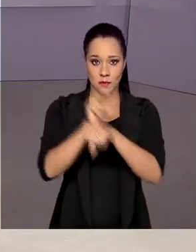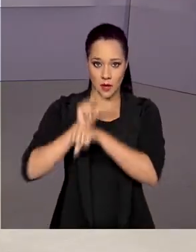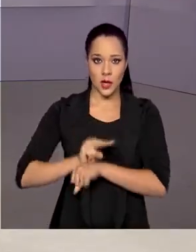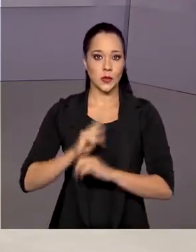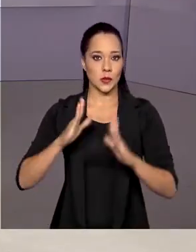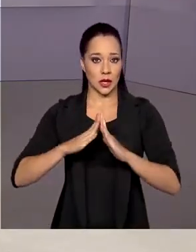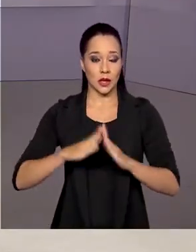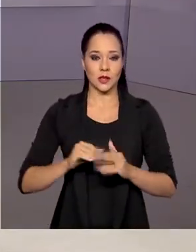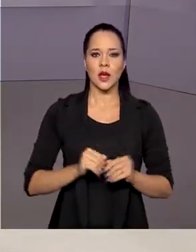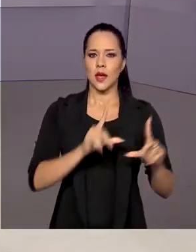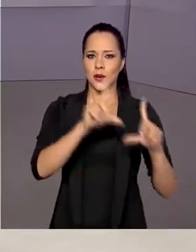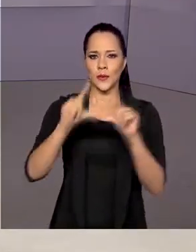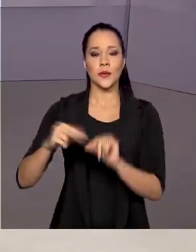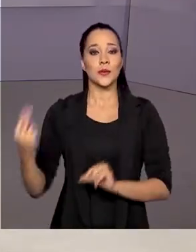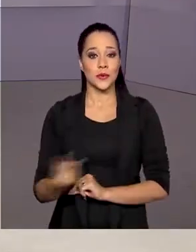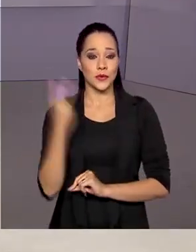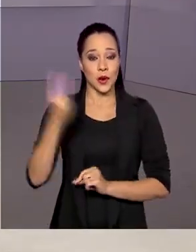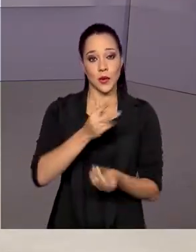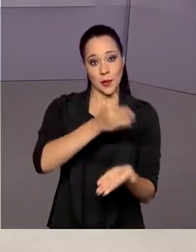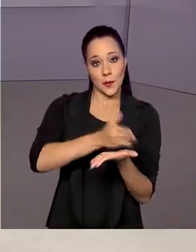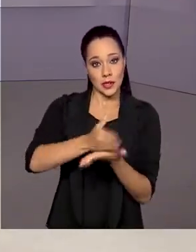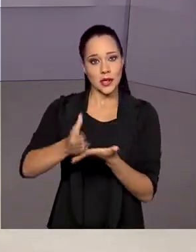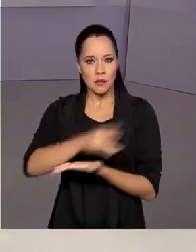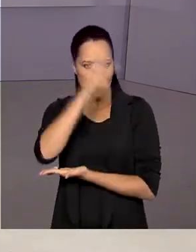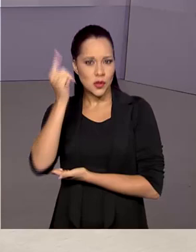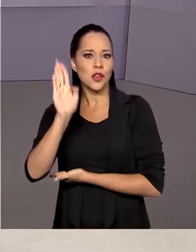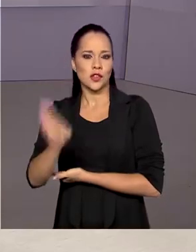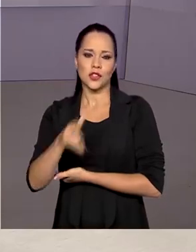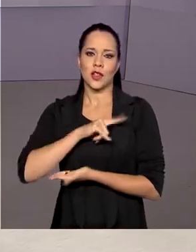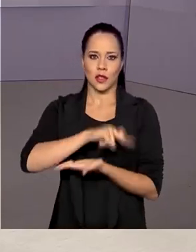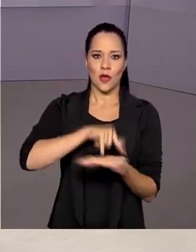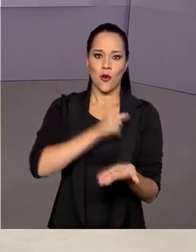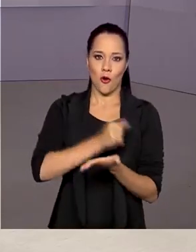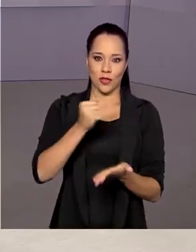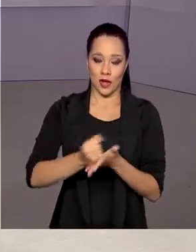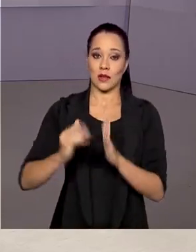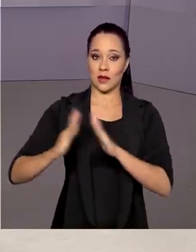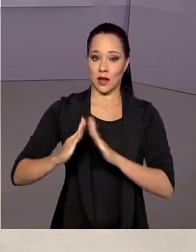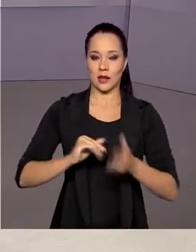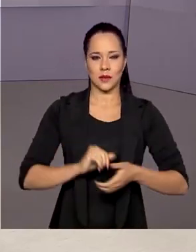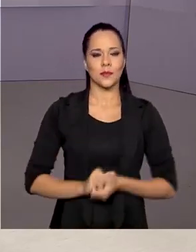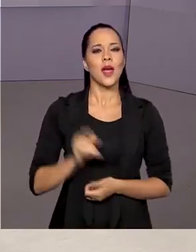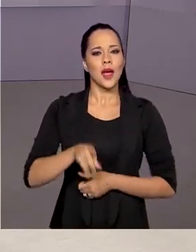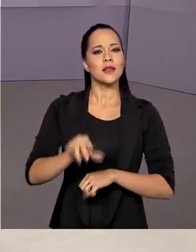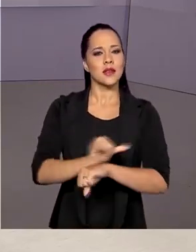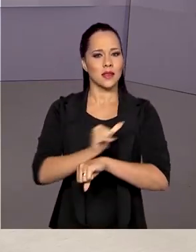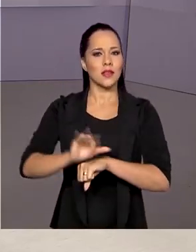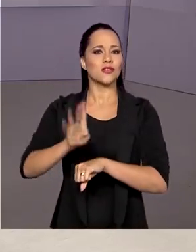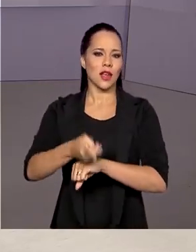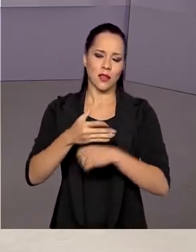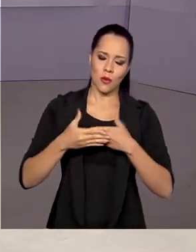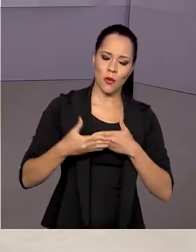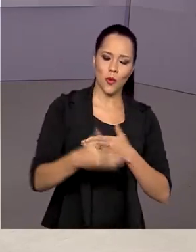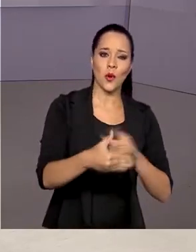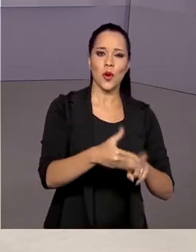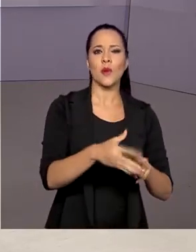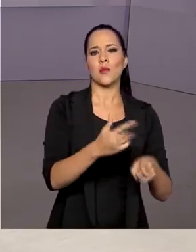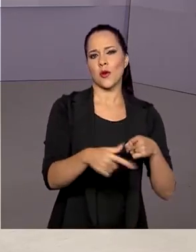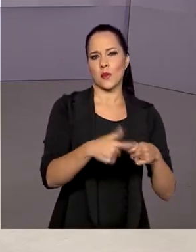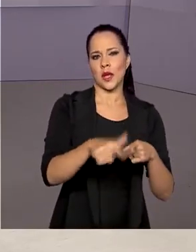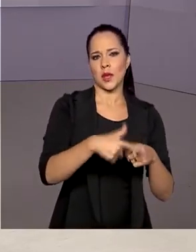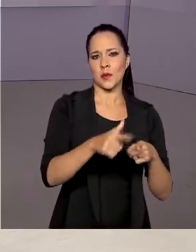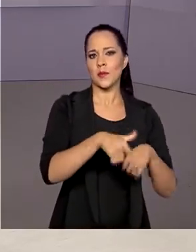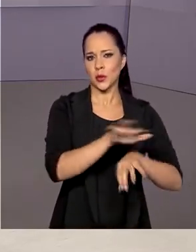e a redução do valor da prestação para quem já tem contrato habitacional. A medida já estava em vigor por causa da crise